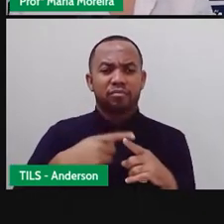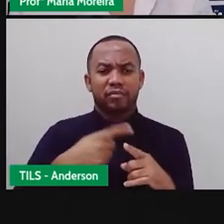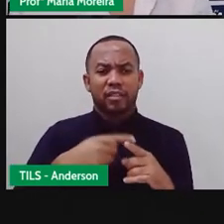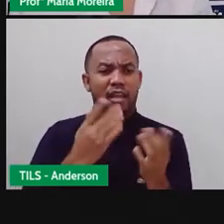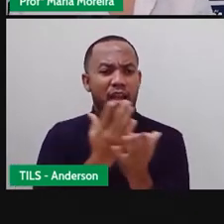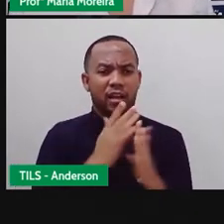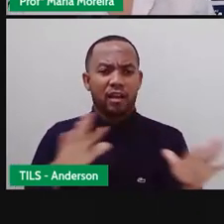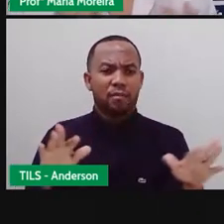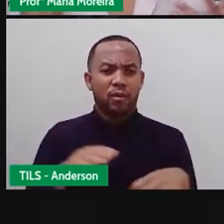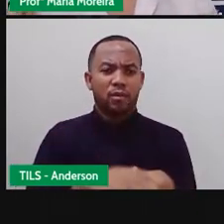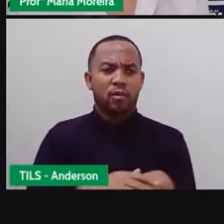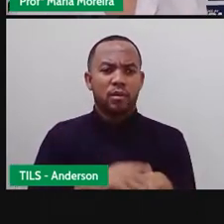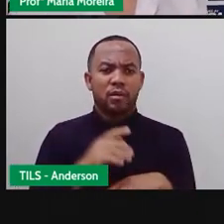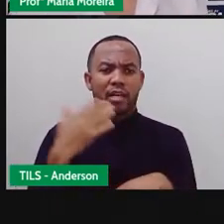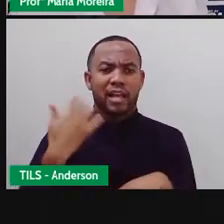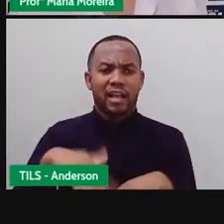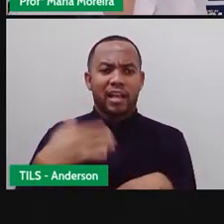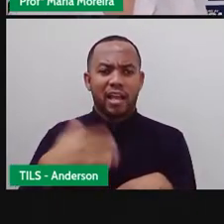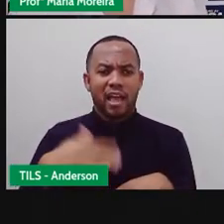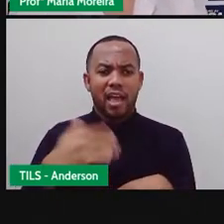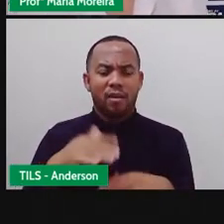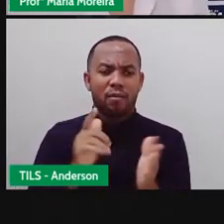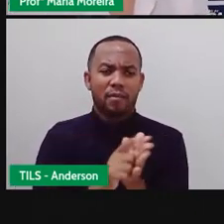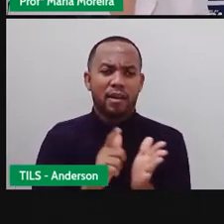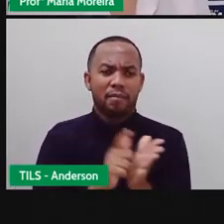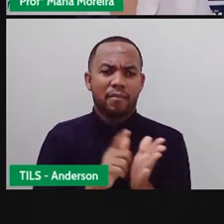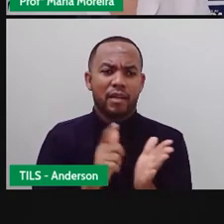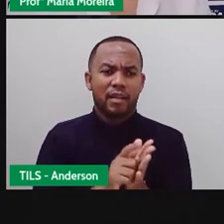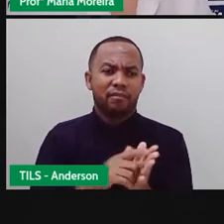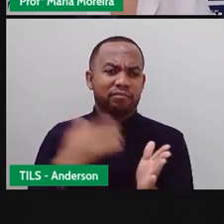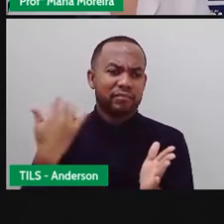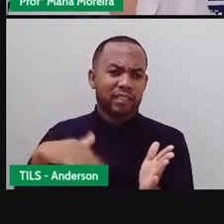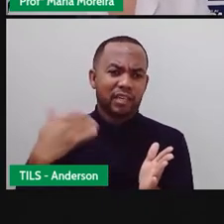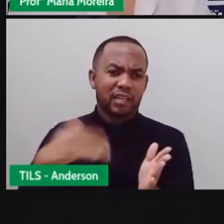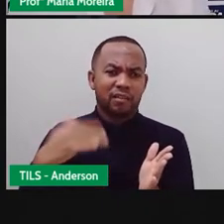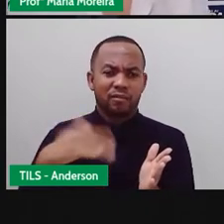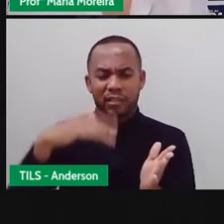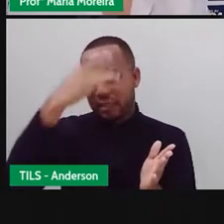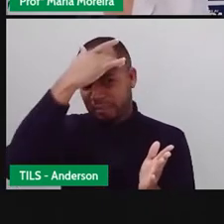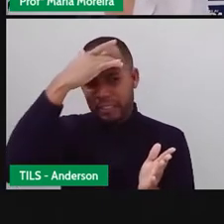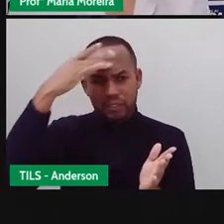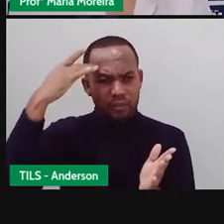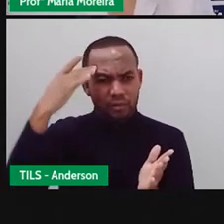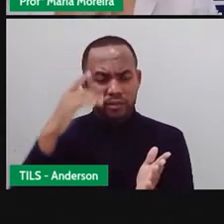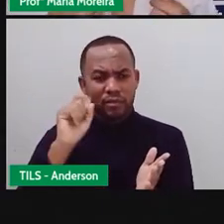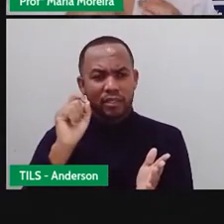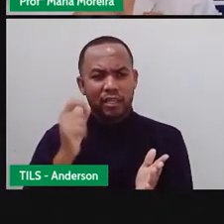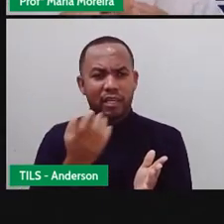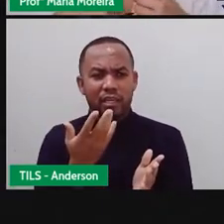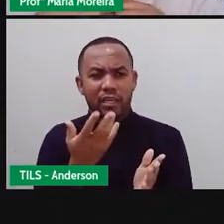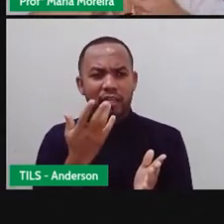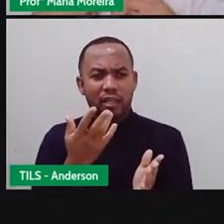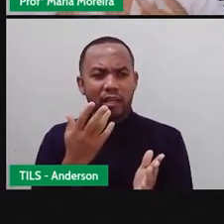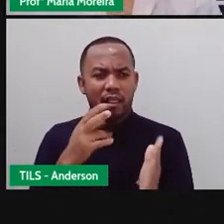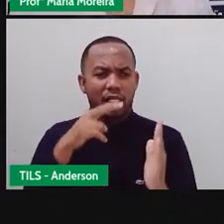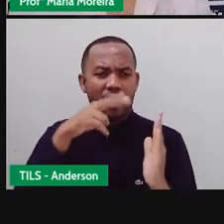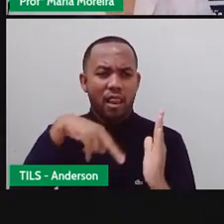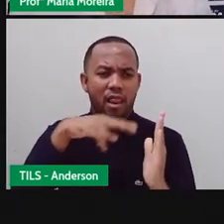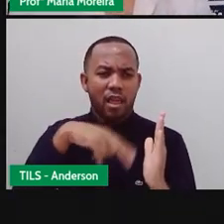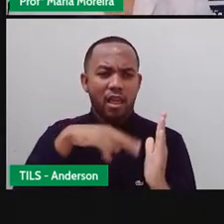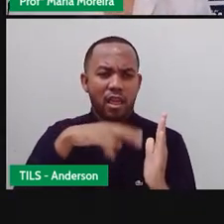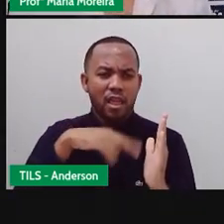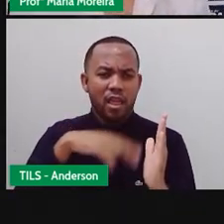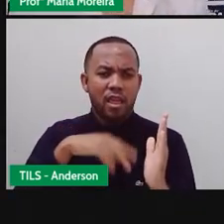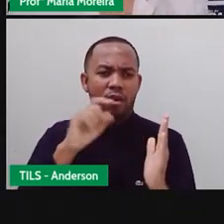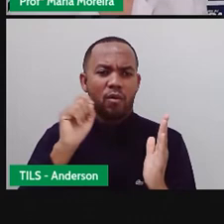Porque o custo para se produzir um jornal é alto e as pessoas tendem a quererem fazer o quê? O uso desse